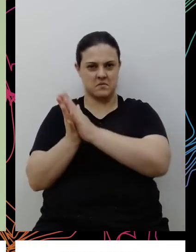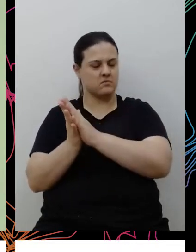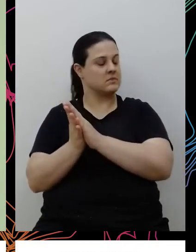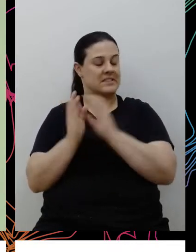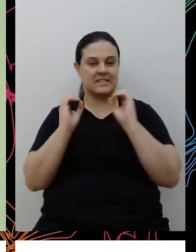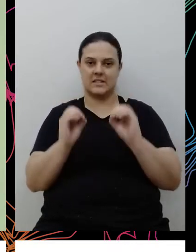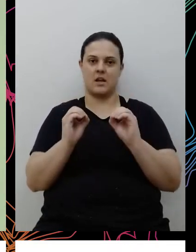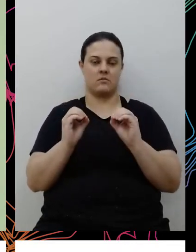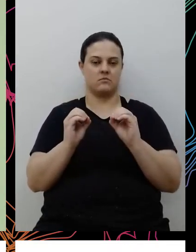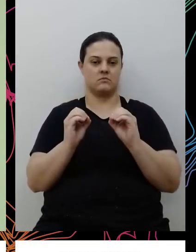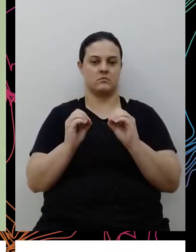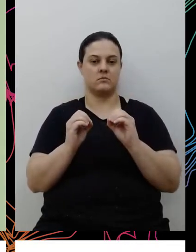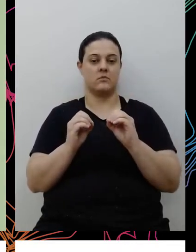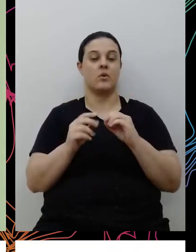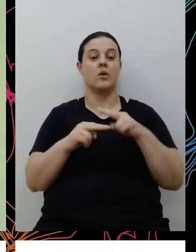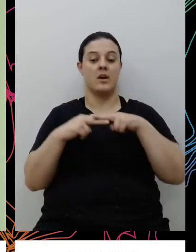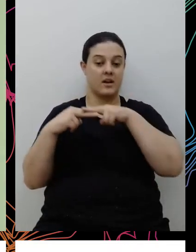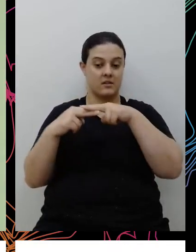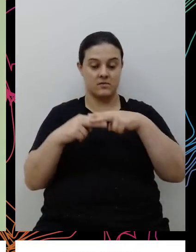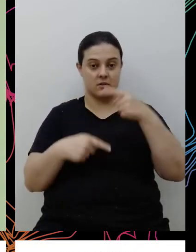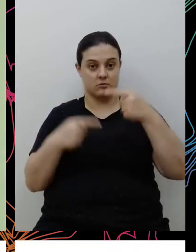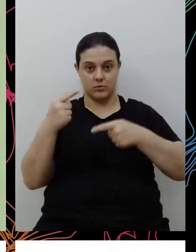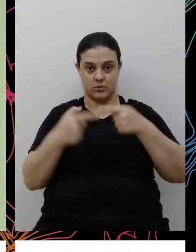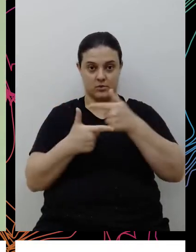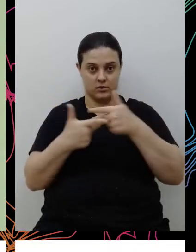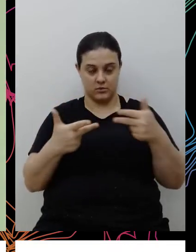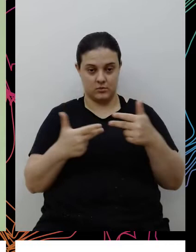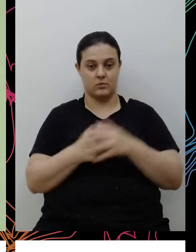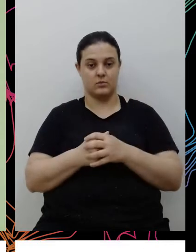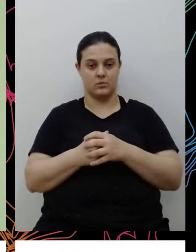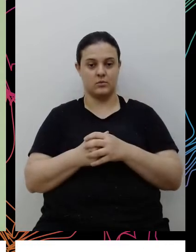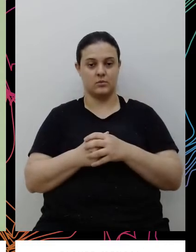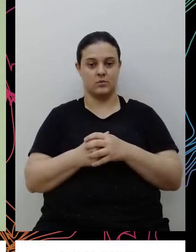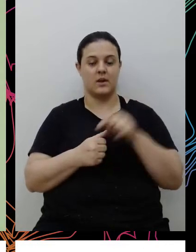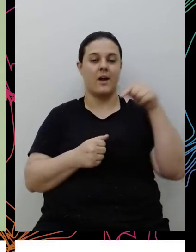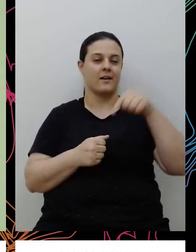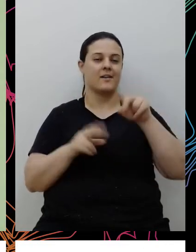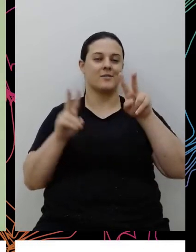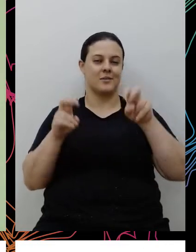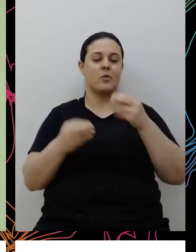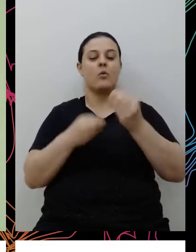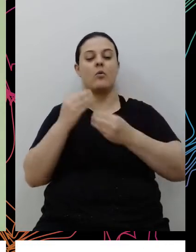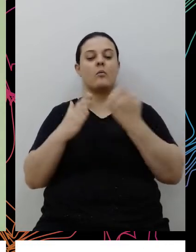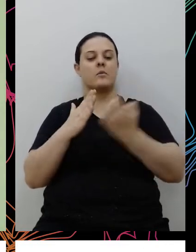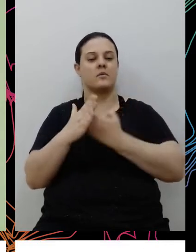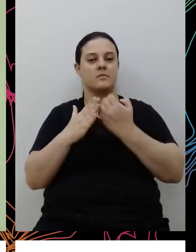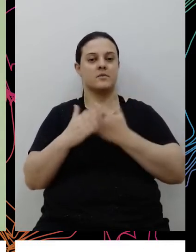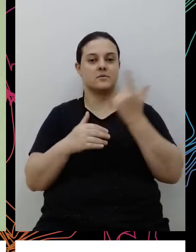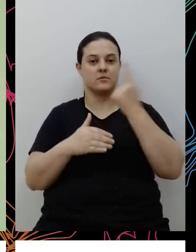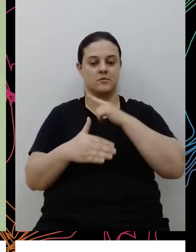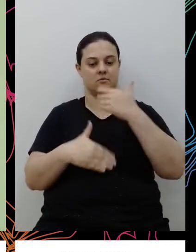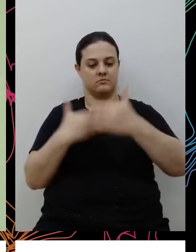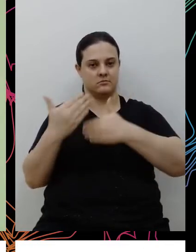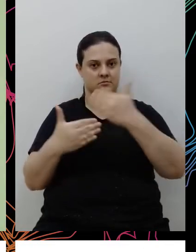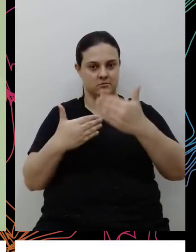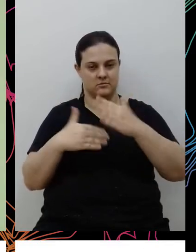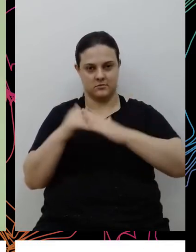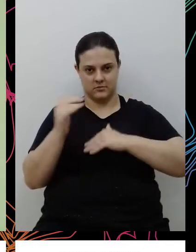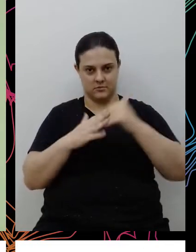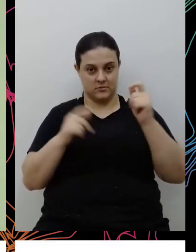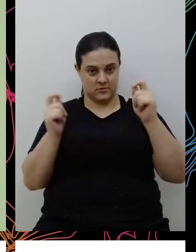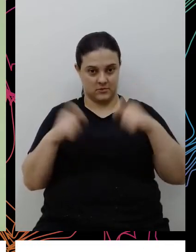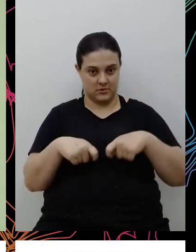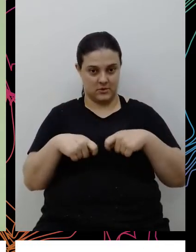pela revisão de política, então, né, o nosso painel é como que as empresas podem avançar e quais são as práticas, né,